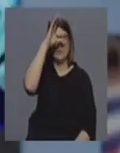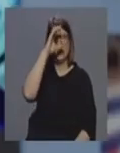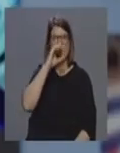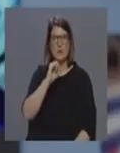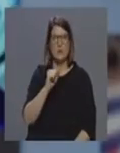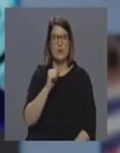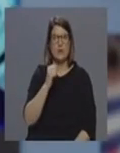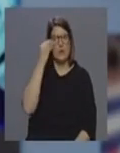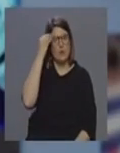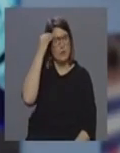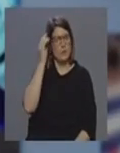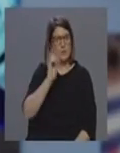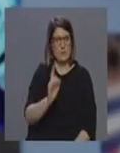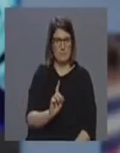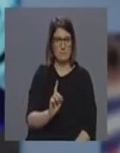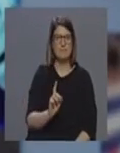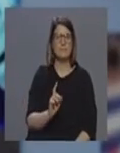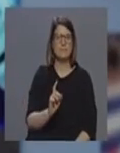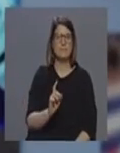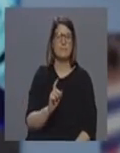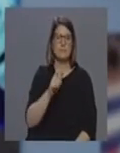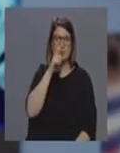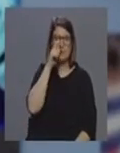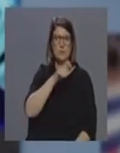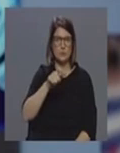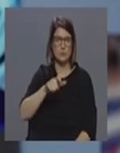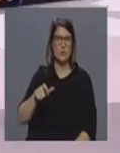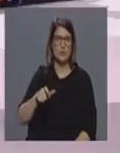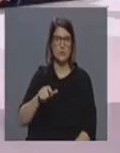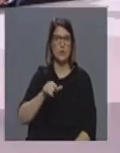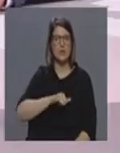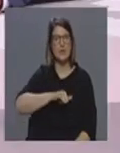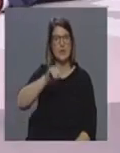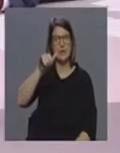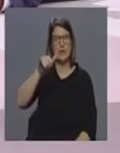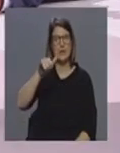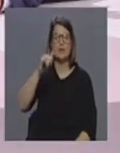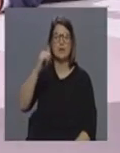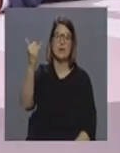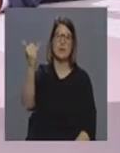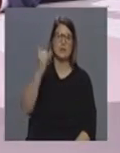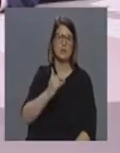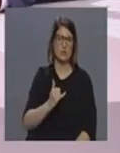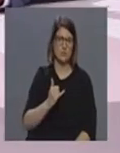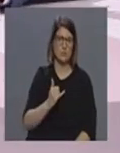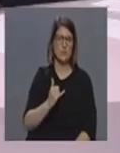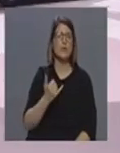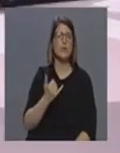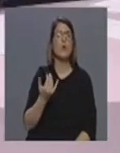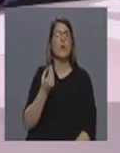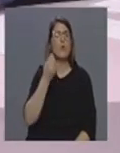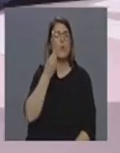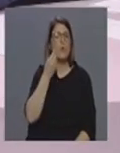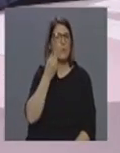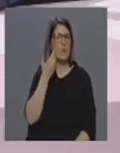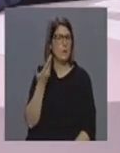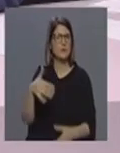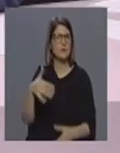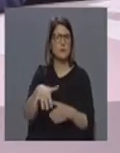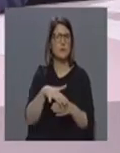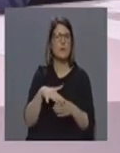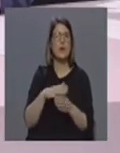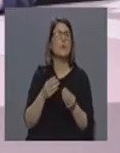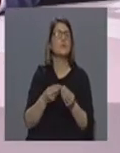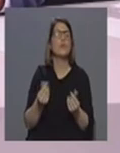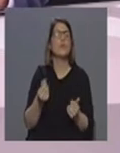desaconselhou a saída das pessoas e a entrada nos Açores como é que se processa toda esta situação?